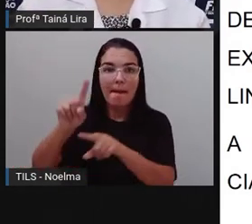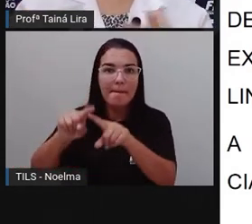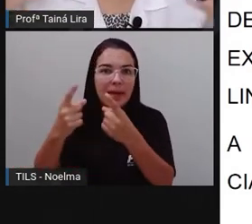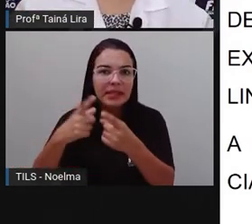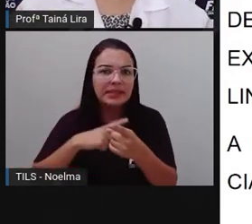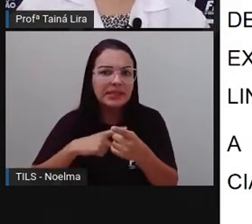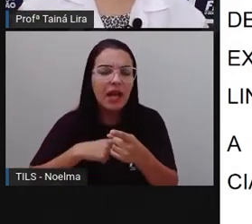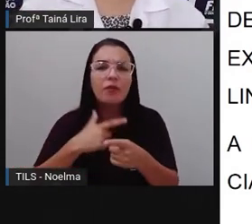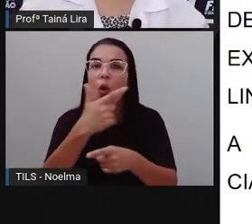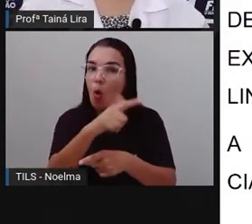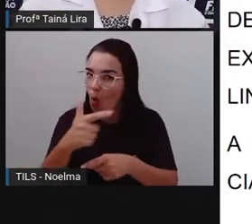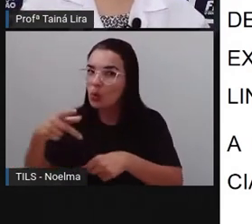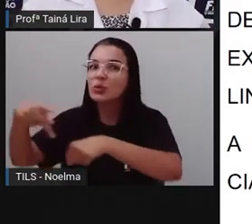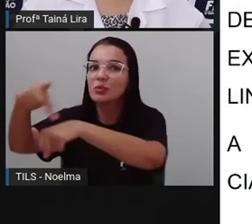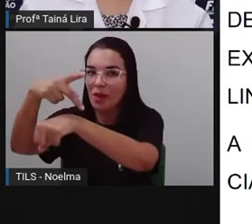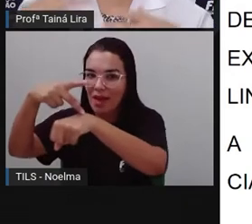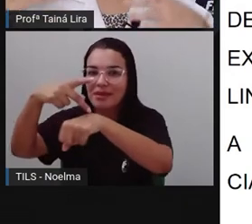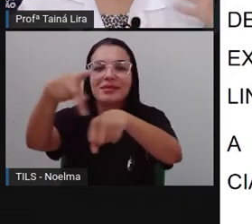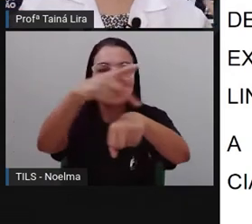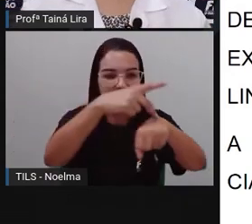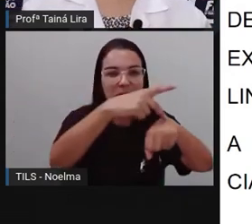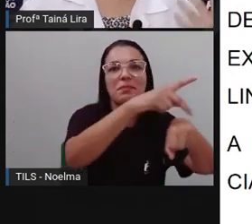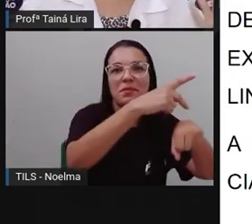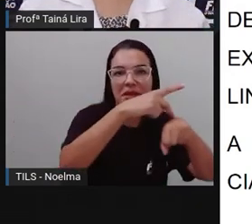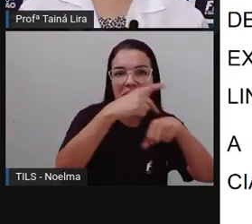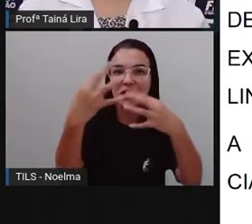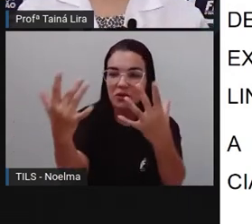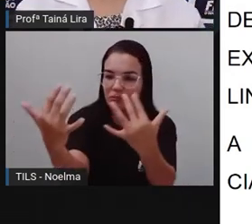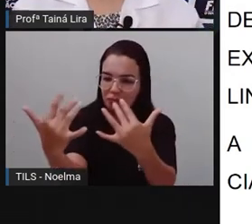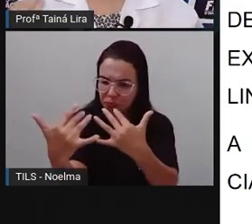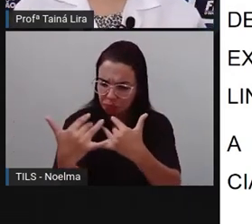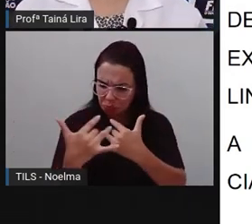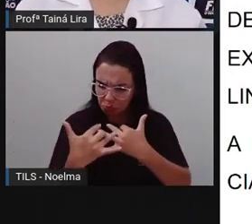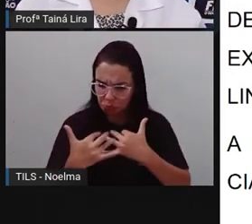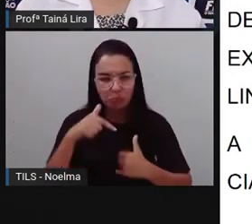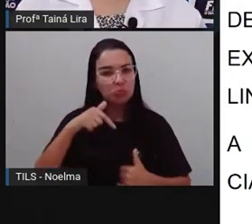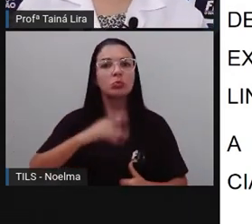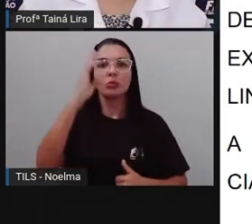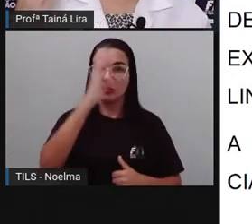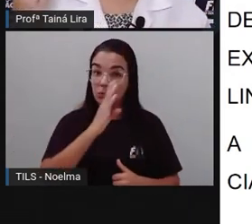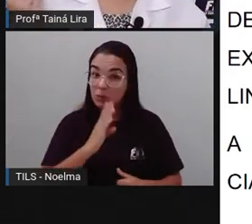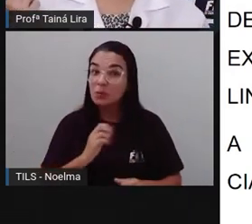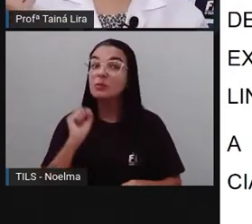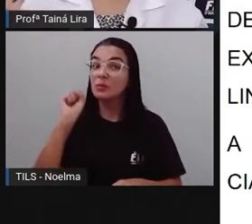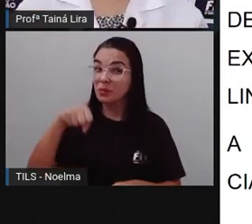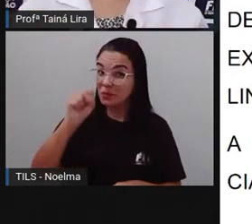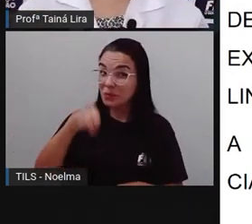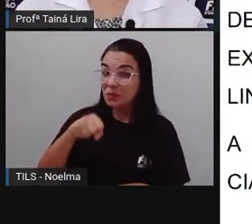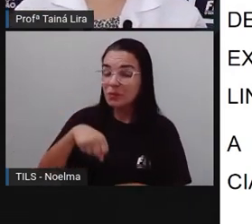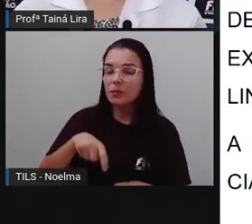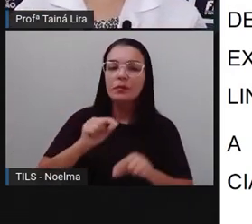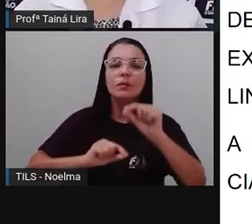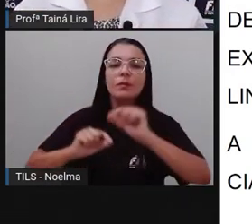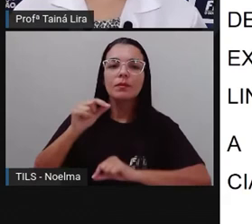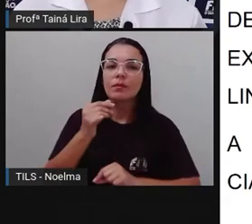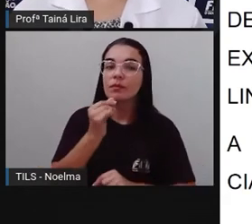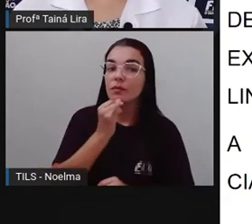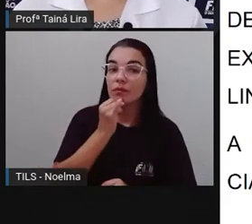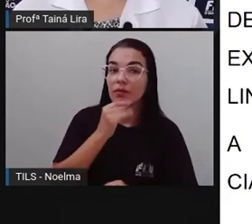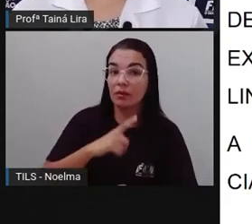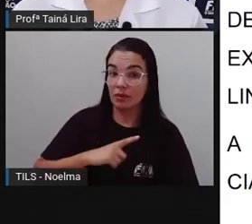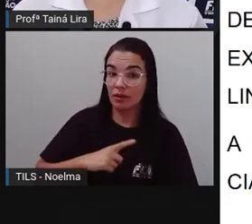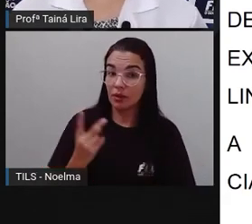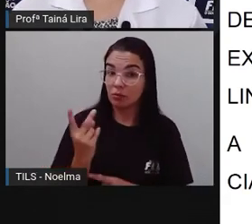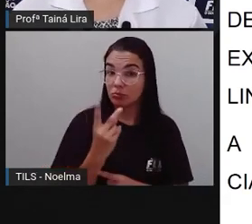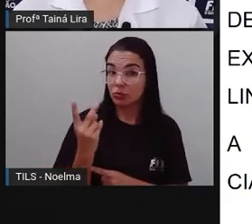nós tivemos outros europeus, outros povos europeus que vieram para o Brasil. Então, olha lá, por exemplo, nós temos